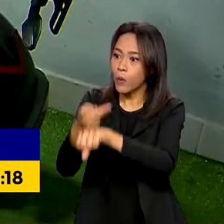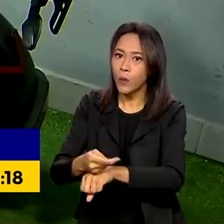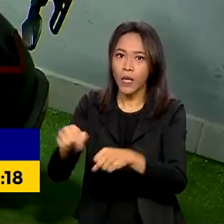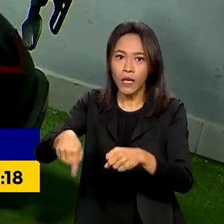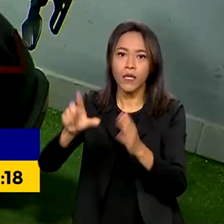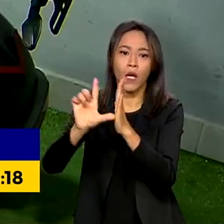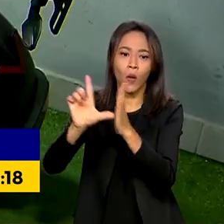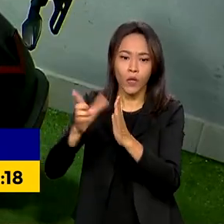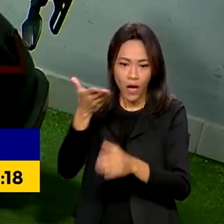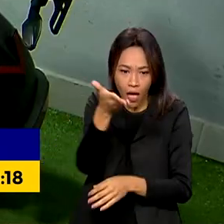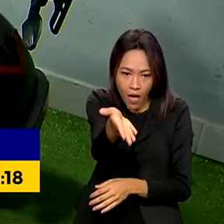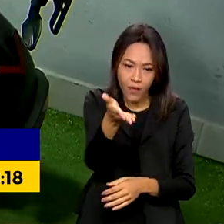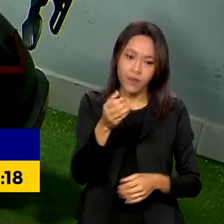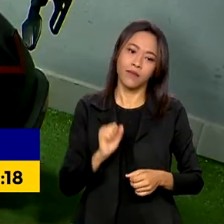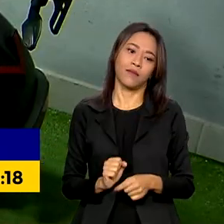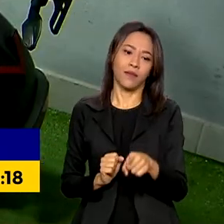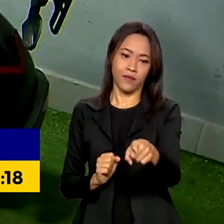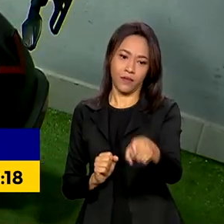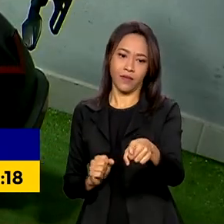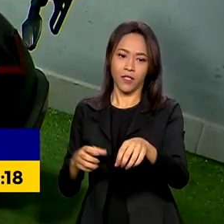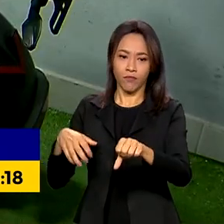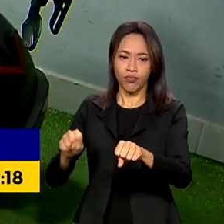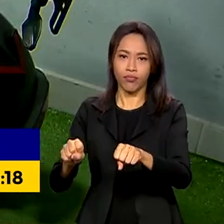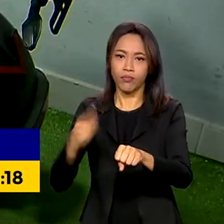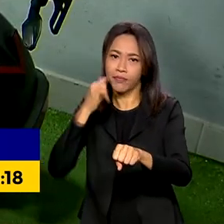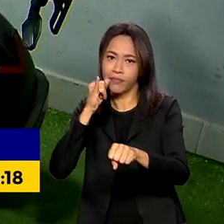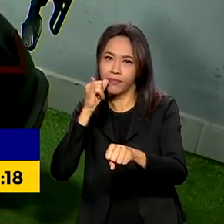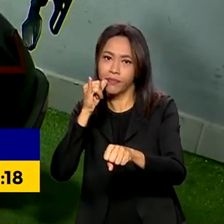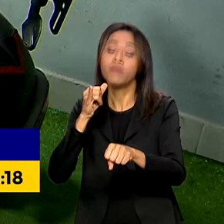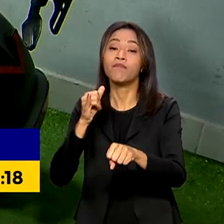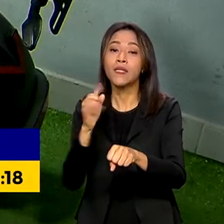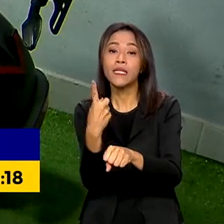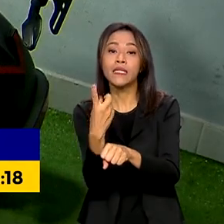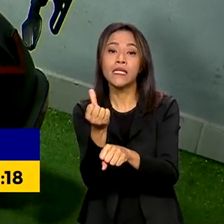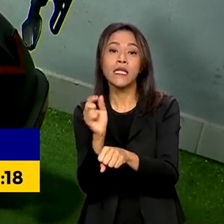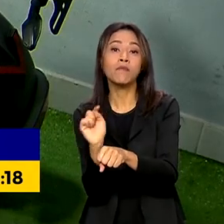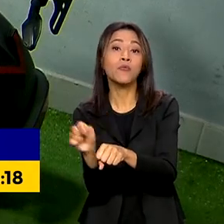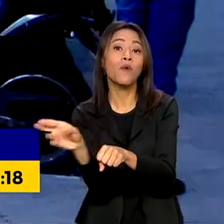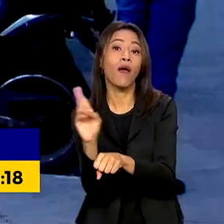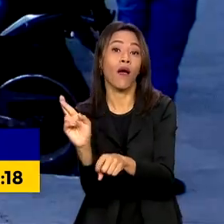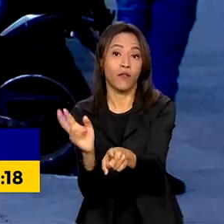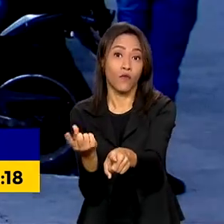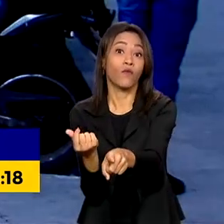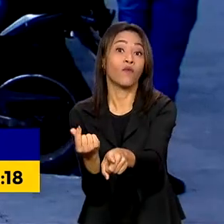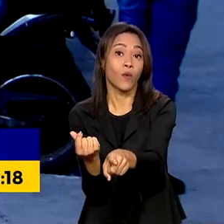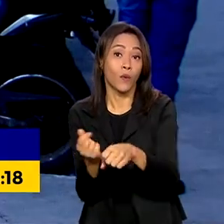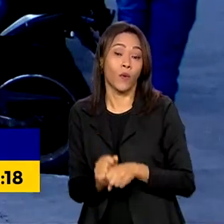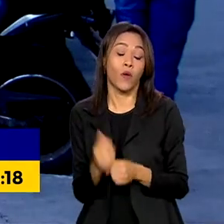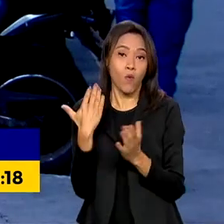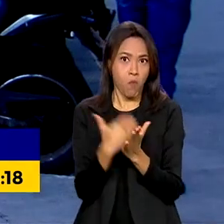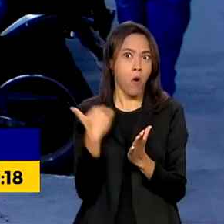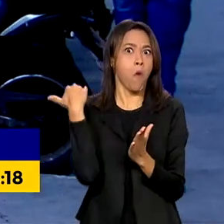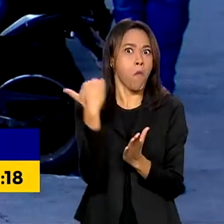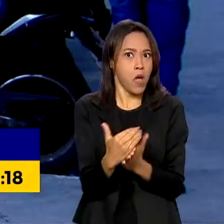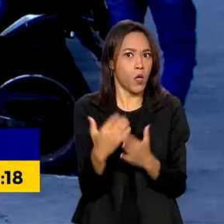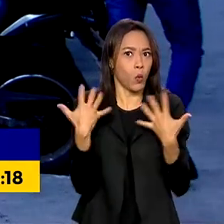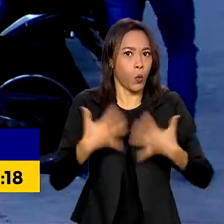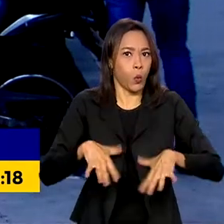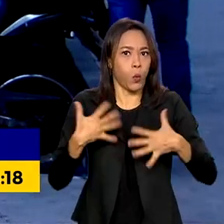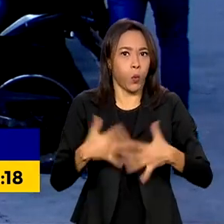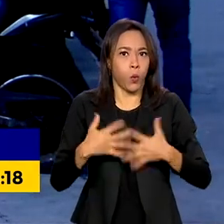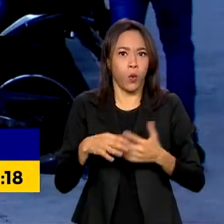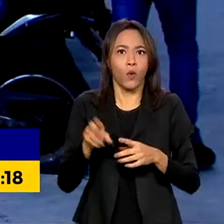loja é essa scooper elétrica, que custa cerca de 16 mil reais. O aumento significativo da